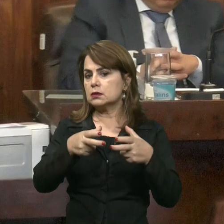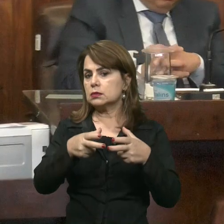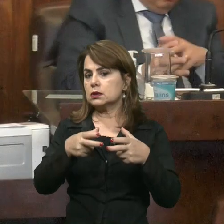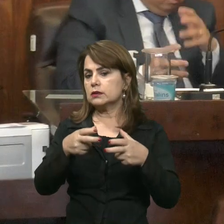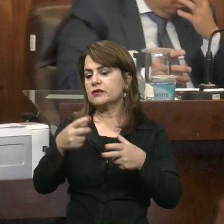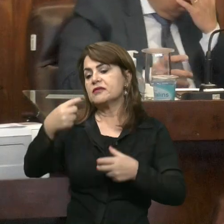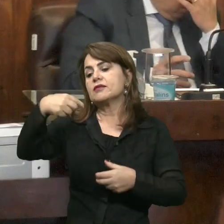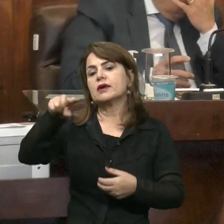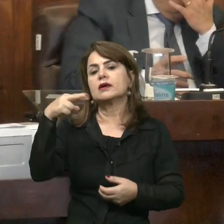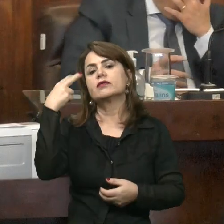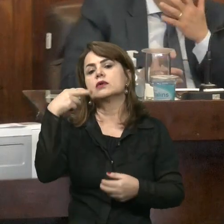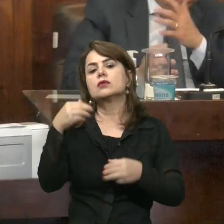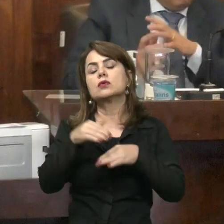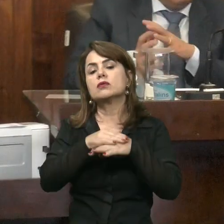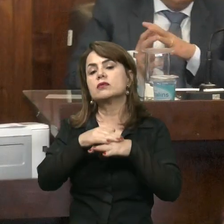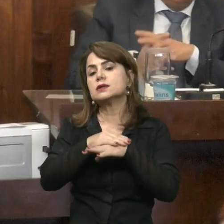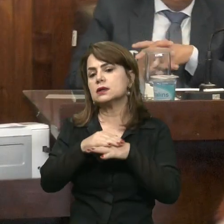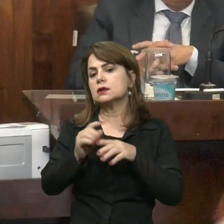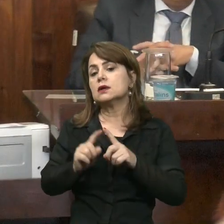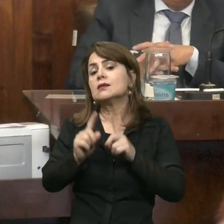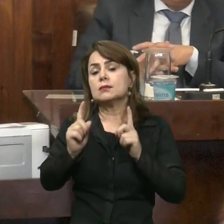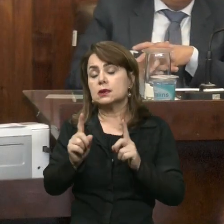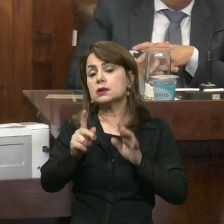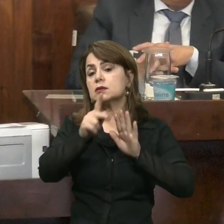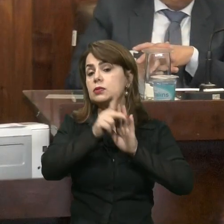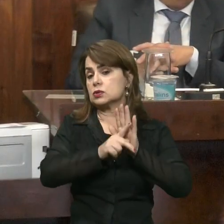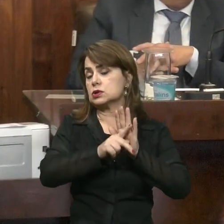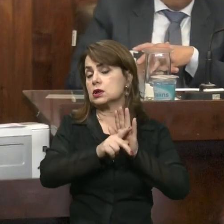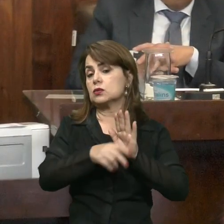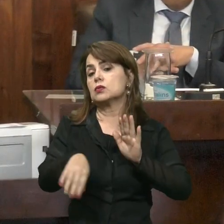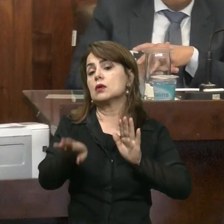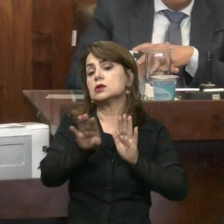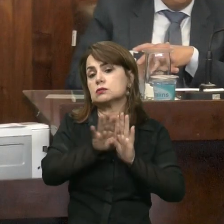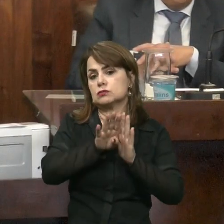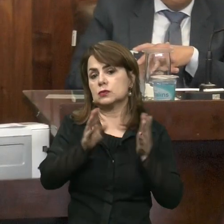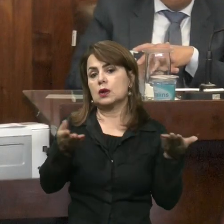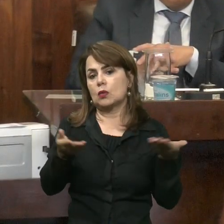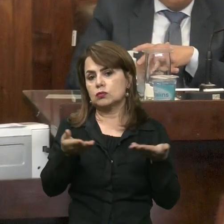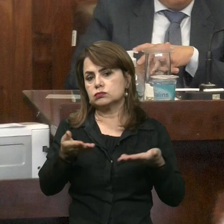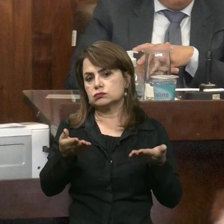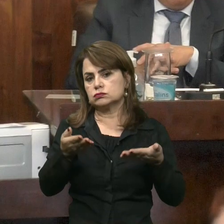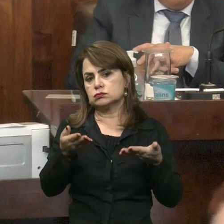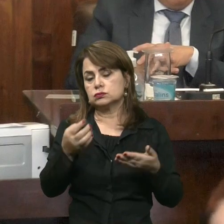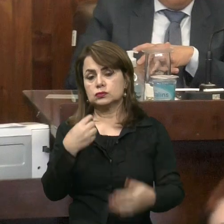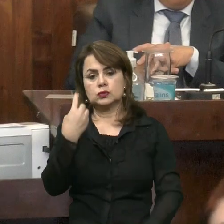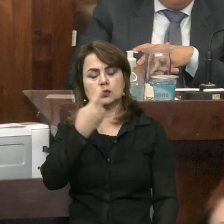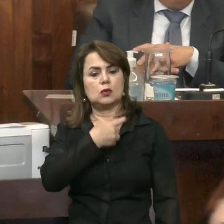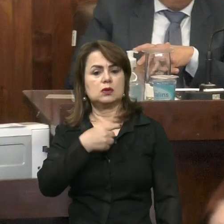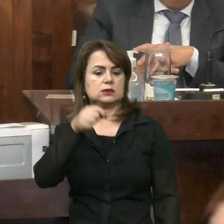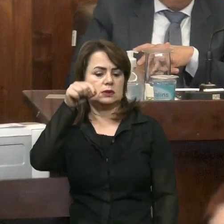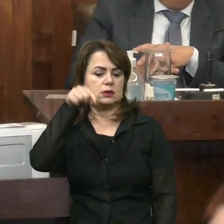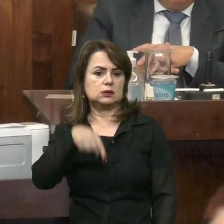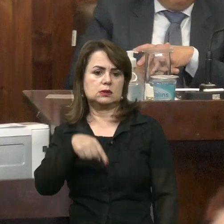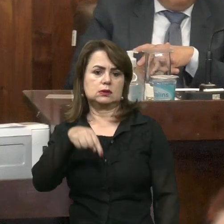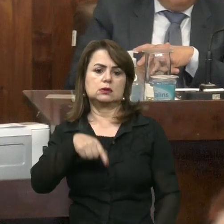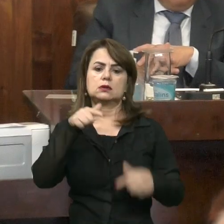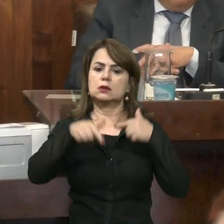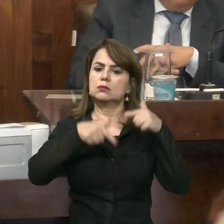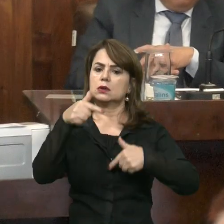Vereadores Mas O Projeto Acabou De Chegar De Afogadilho Mas Estamos Aqui Cumprindo O Nosso Dever O Nosso Papel Nossa